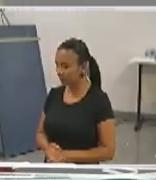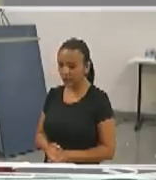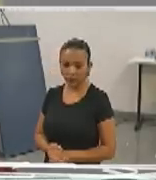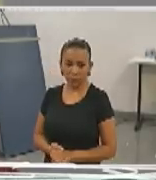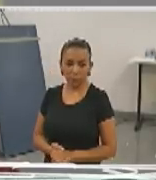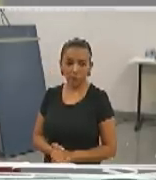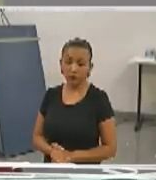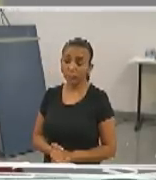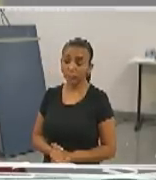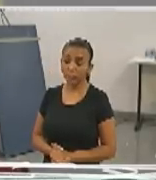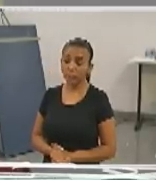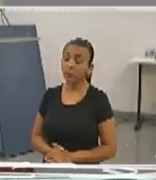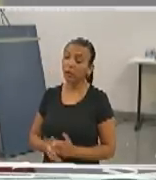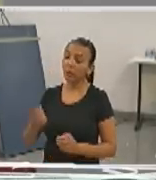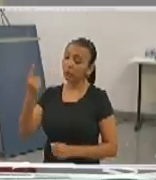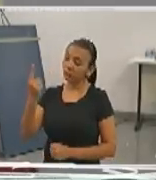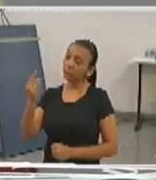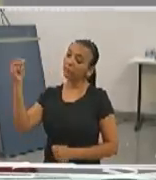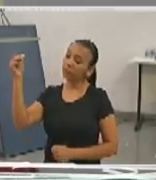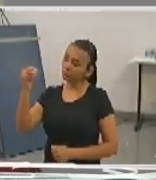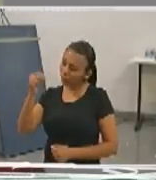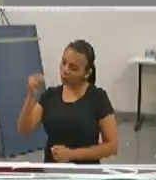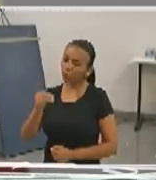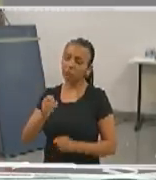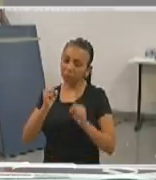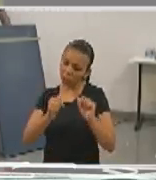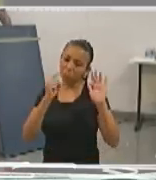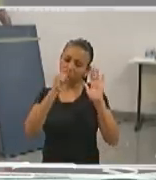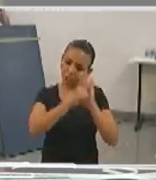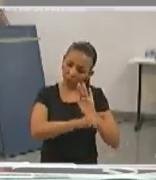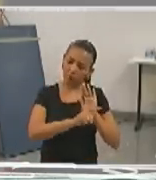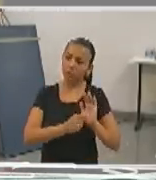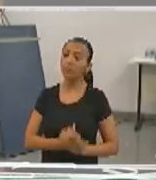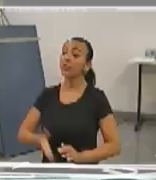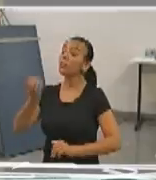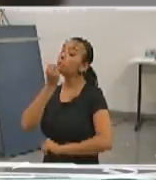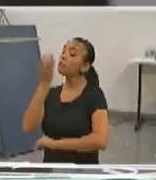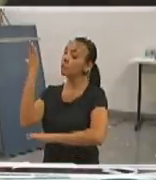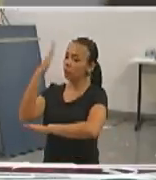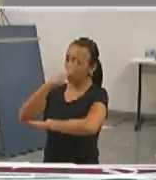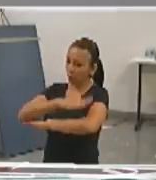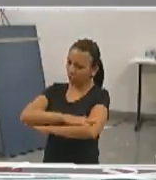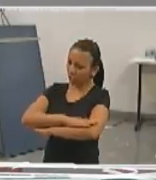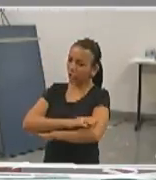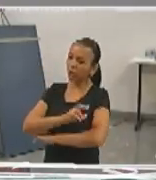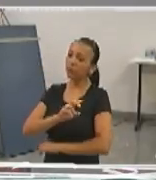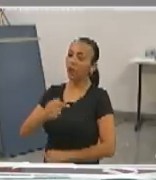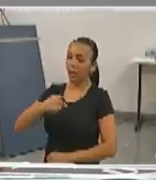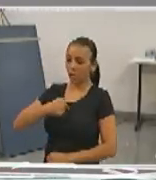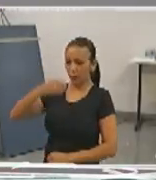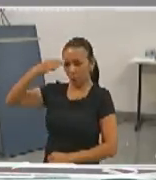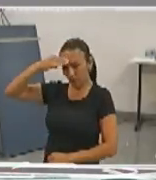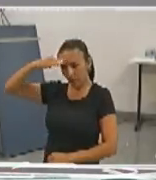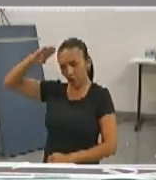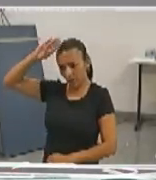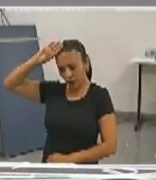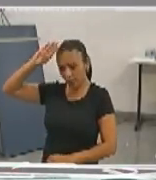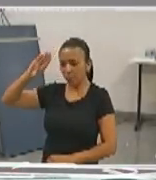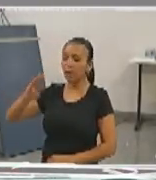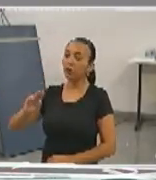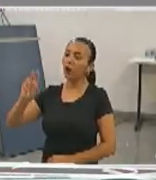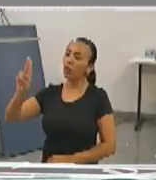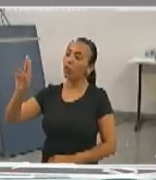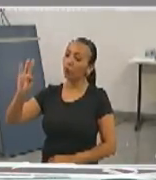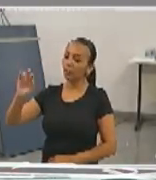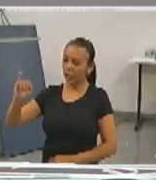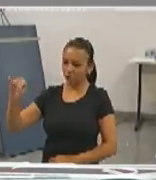É uma questão de um minuto, a professora tem dois minutos para responder. Boa tarde, meu nome é Clarice, eu sou enfermeira aqui do HU, da UTI adulto